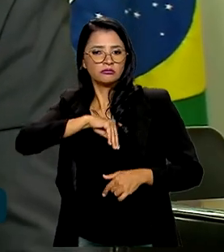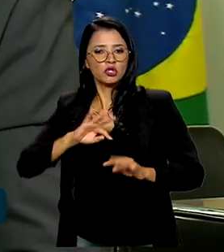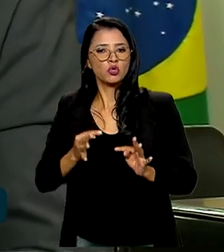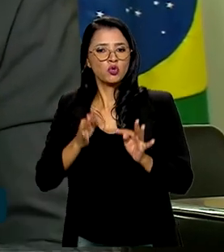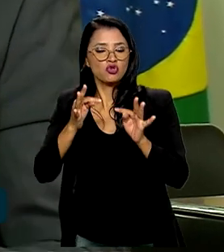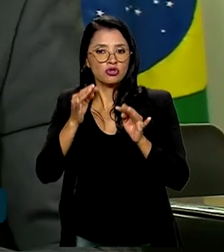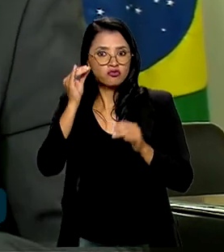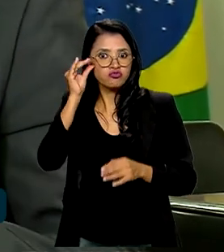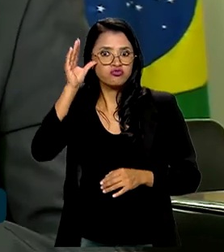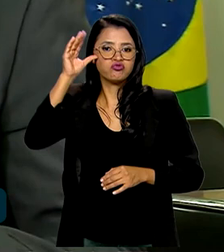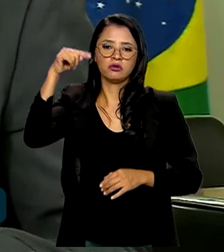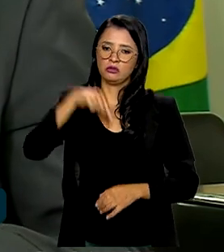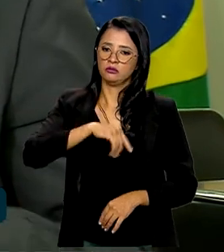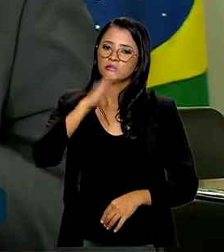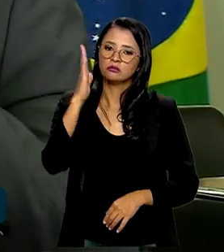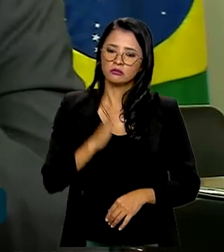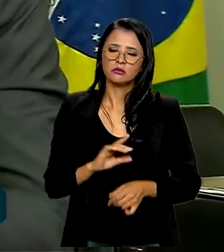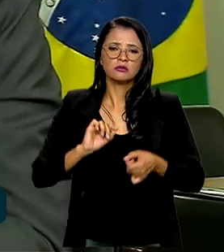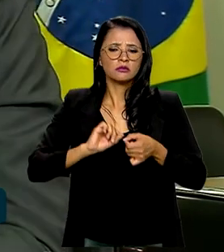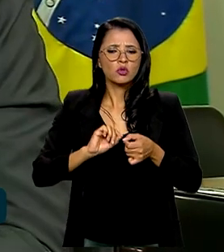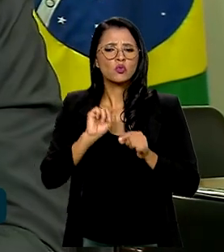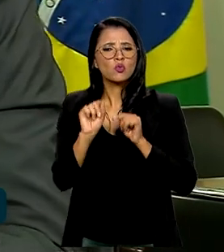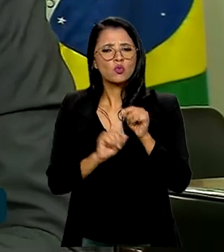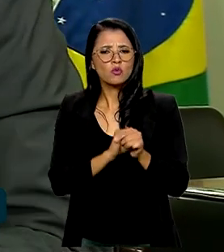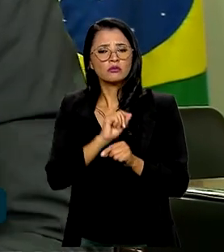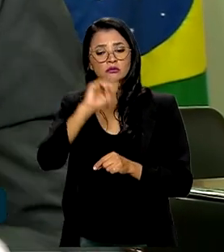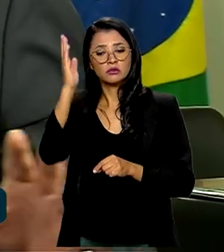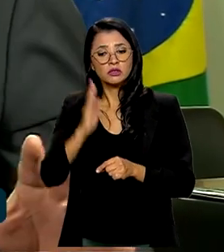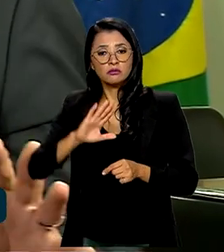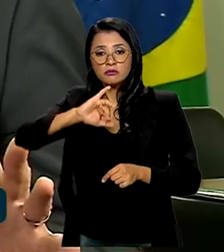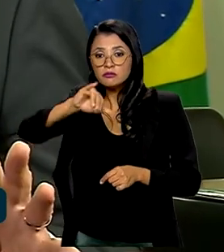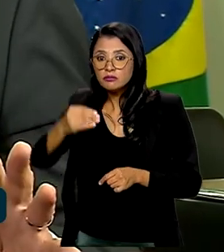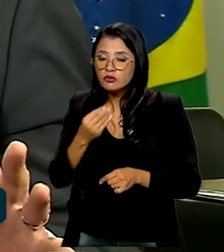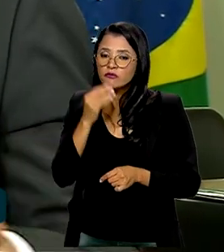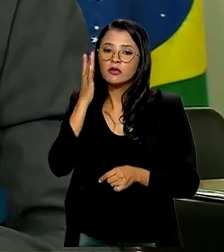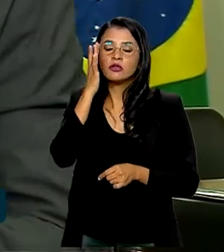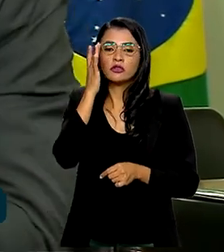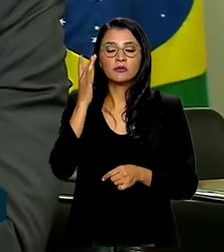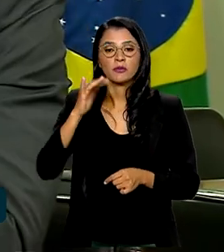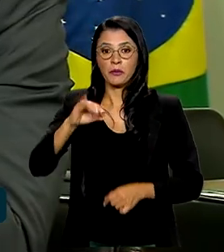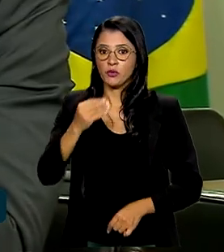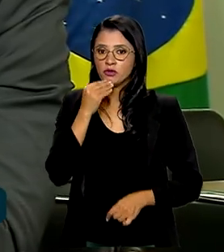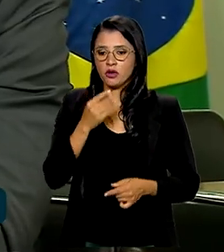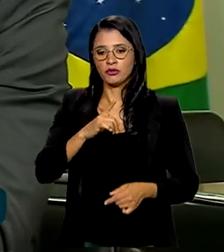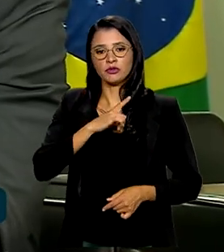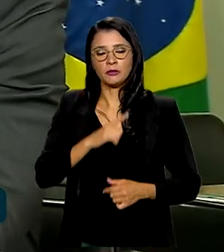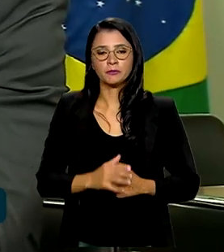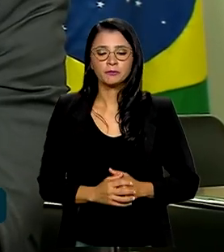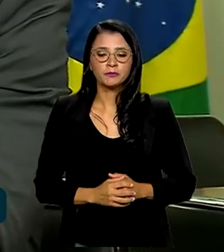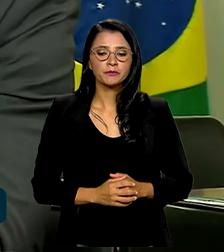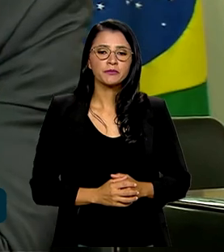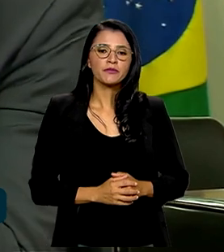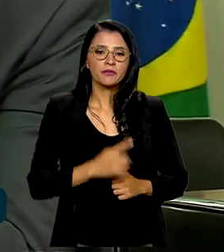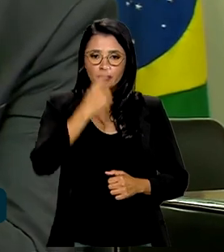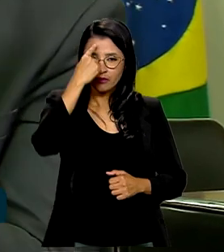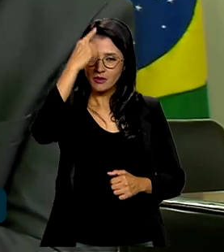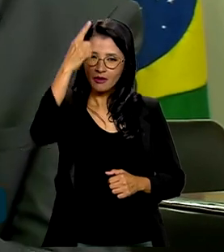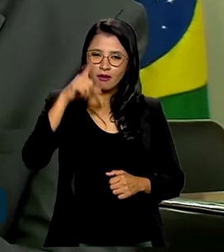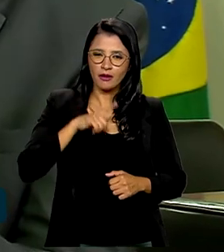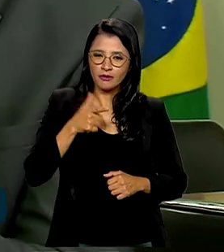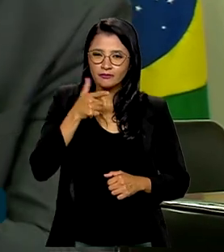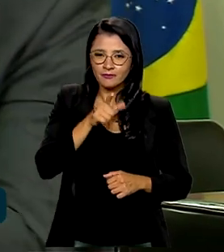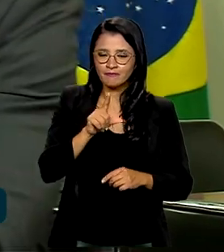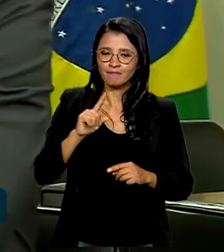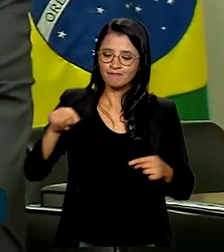aqui no Brasil e fazer com que o Brasil aproveite ao máximo essa grande oportunidade que tem. Sobretudo essa ideia de casar o